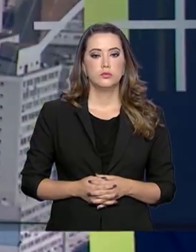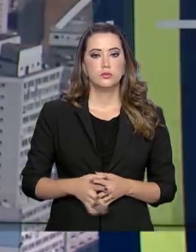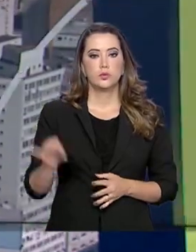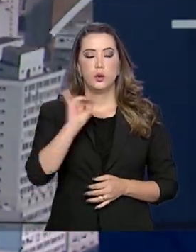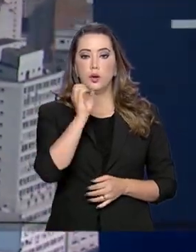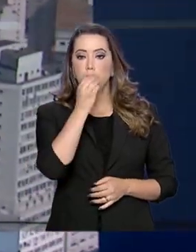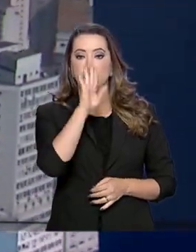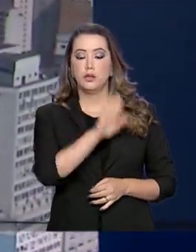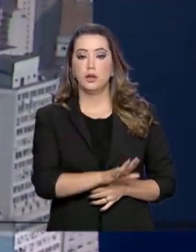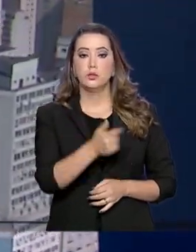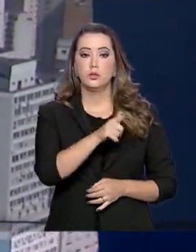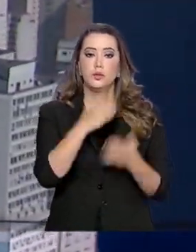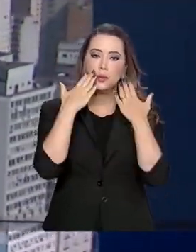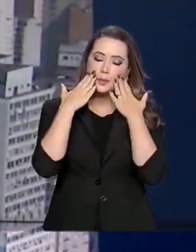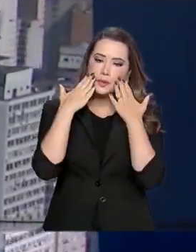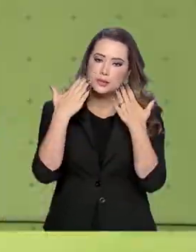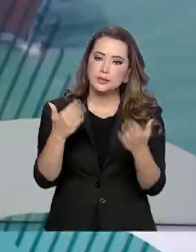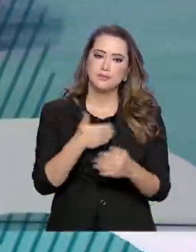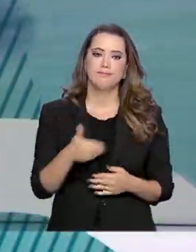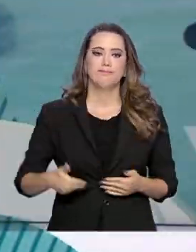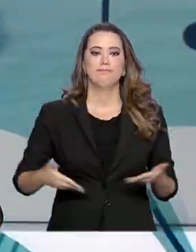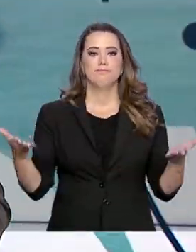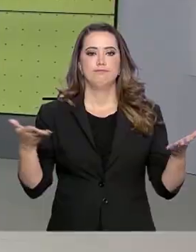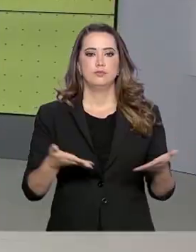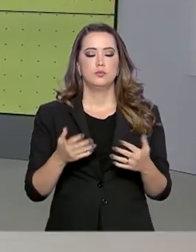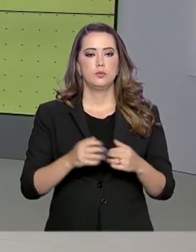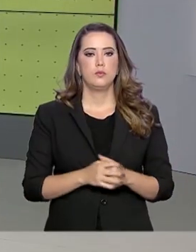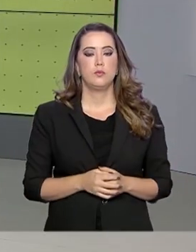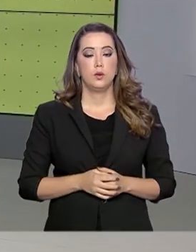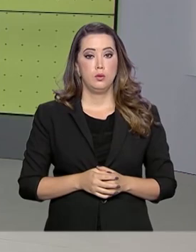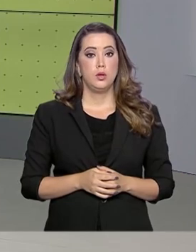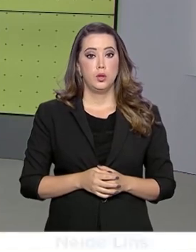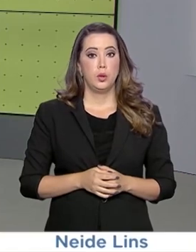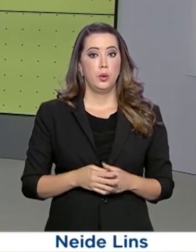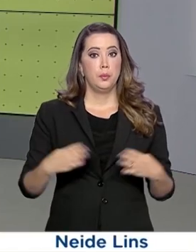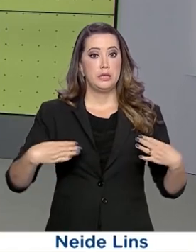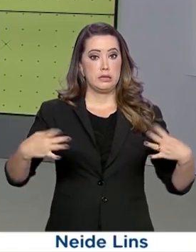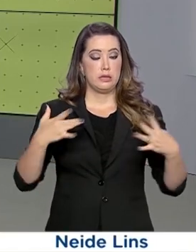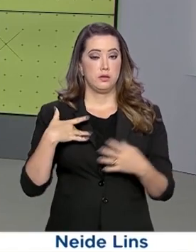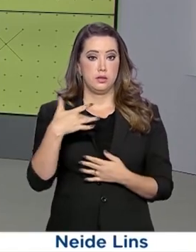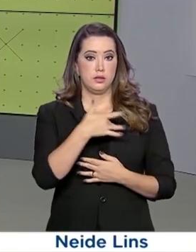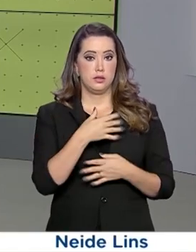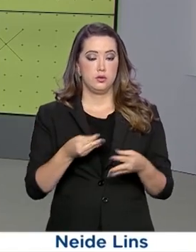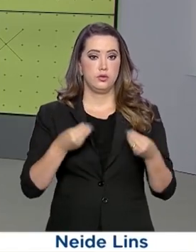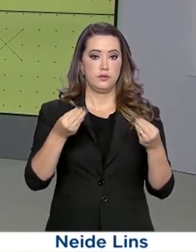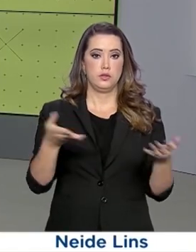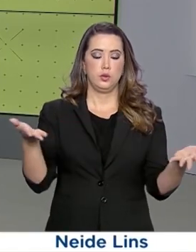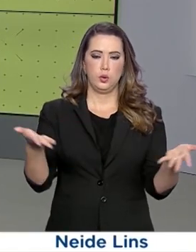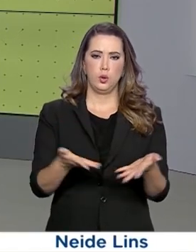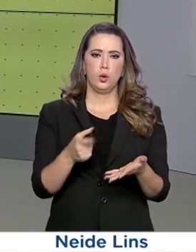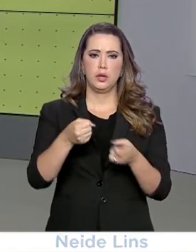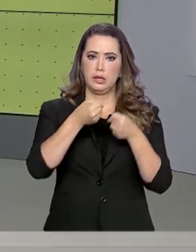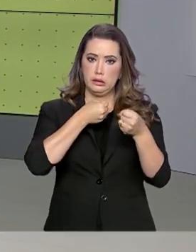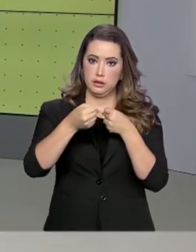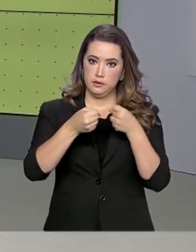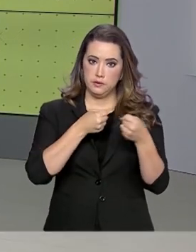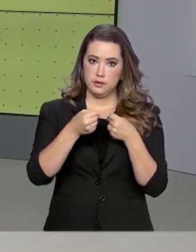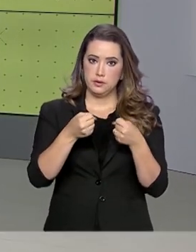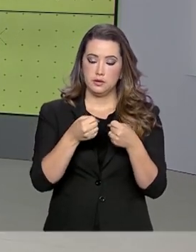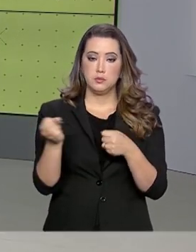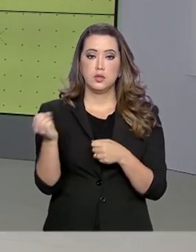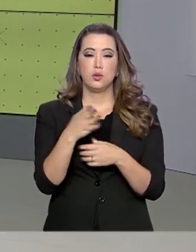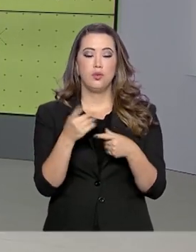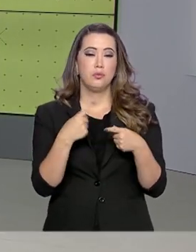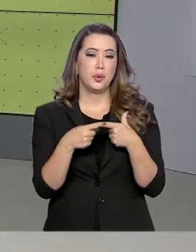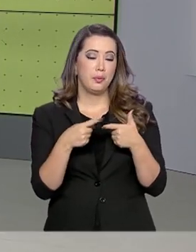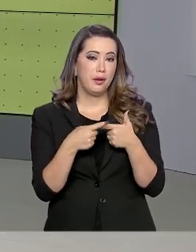Boa tarde, já estamos de volta com o Governo Agora. O Ministério da Saúde concede neste momento entrevista coletiva para